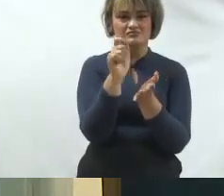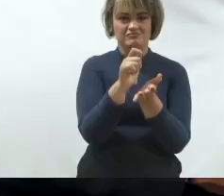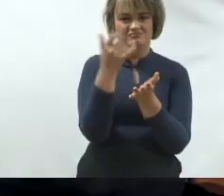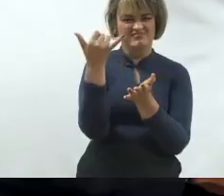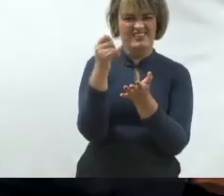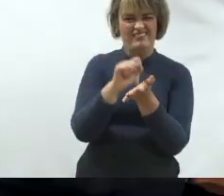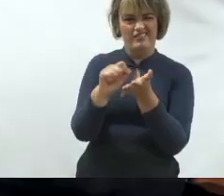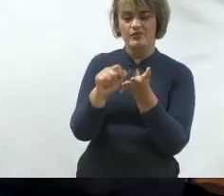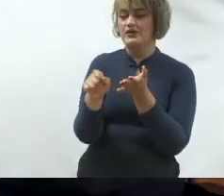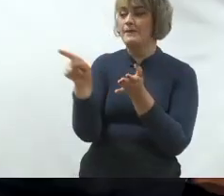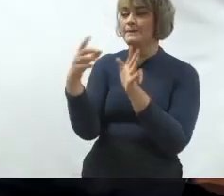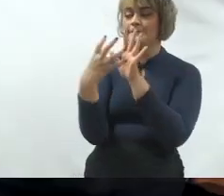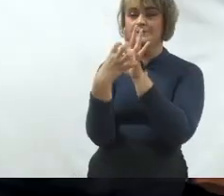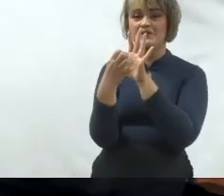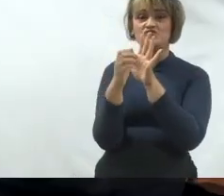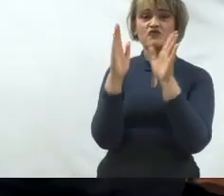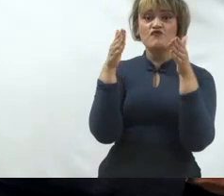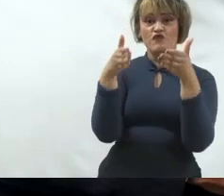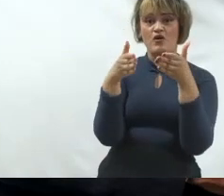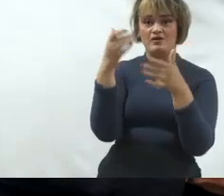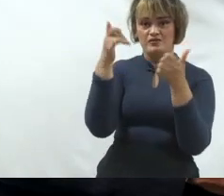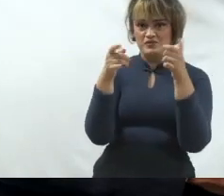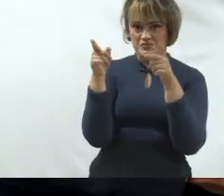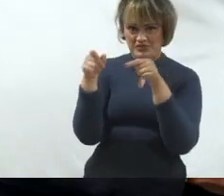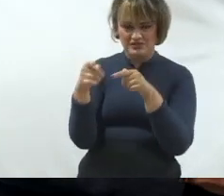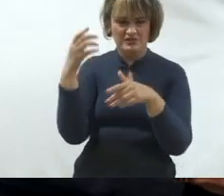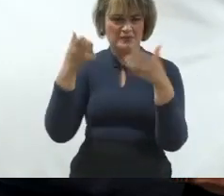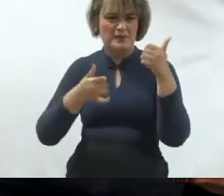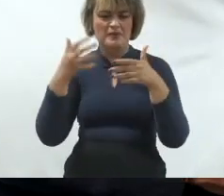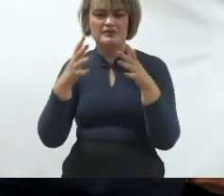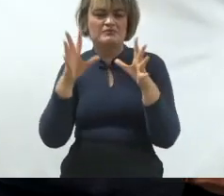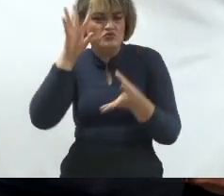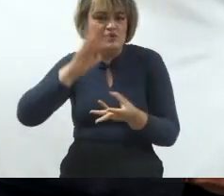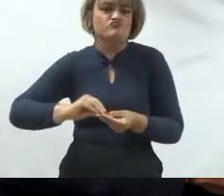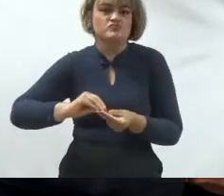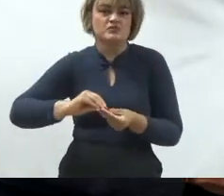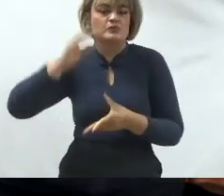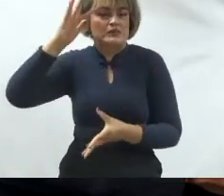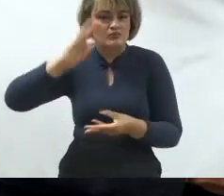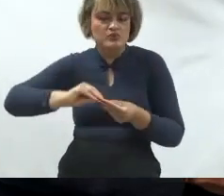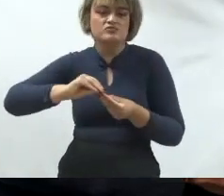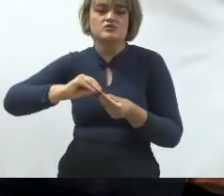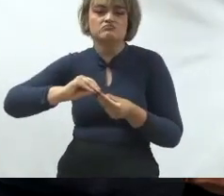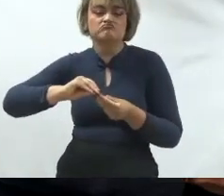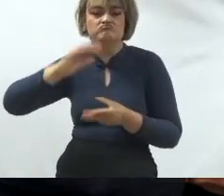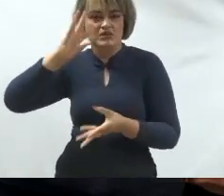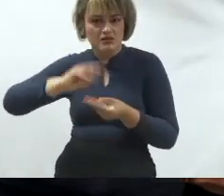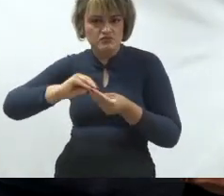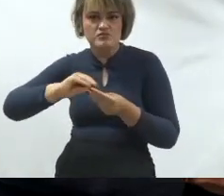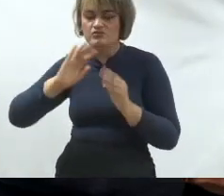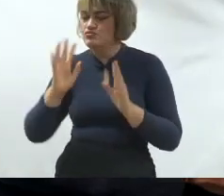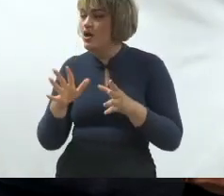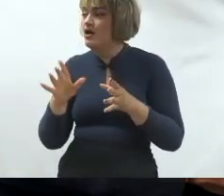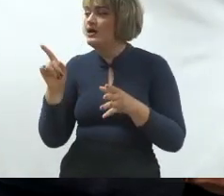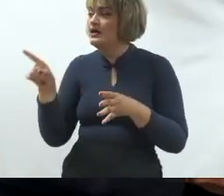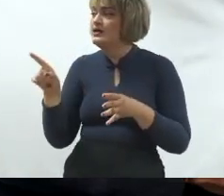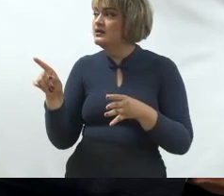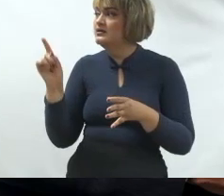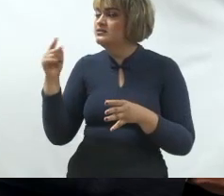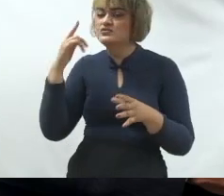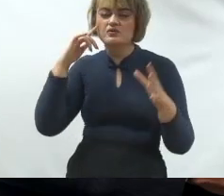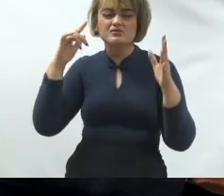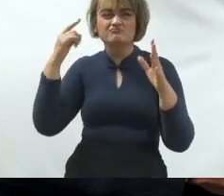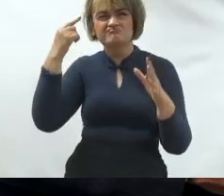coisas todas são importantes. Foca no que eu vou dizer. Está muito enxuto o material que eu trouxe para que vocês possam prestar atenção. São basicamente alguns highlights